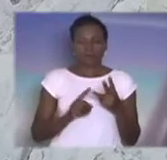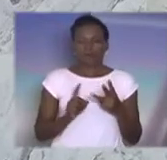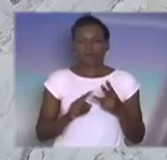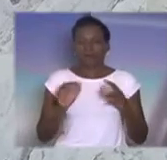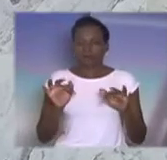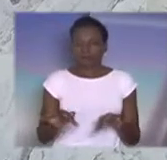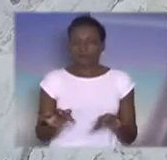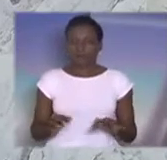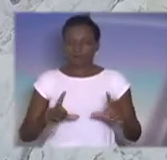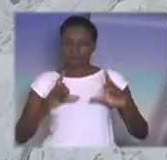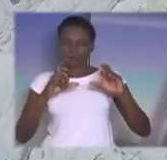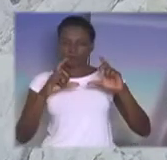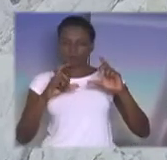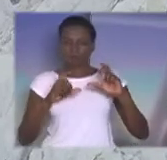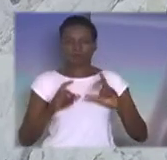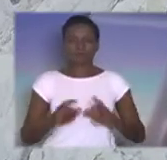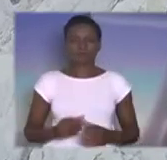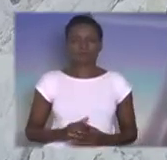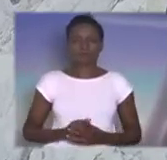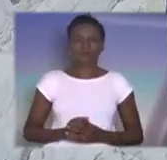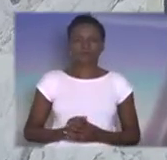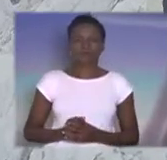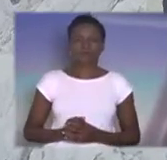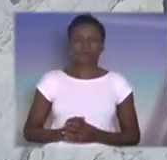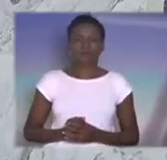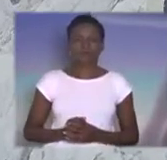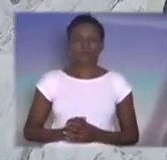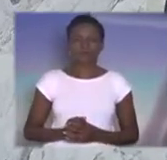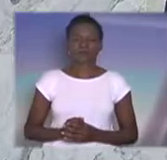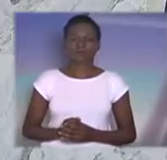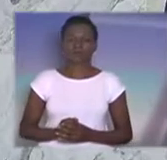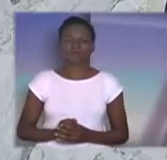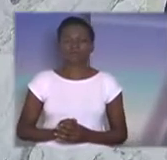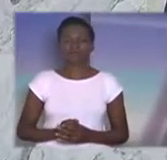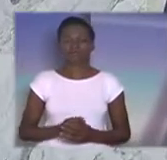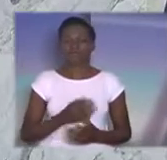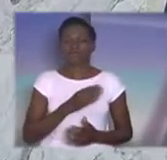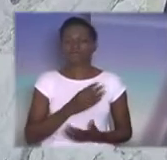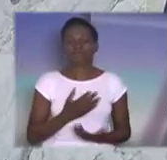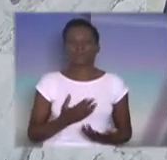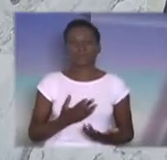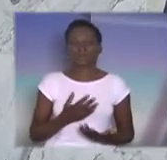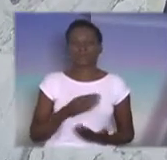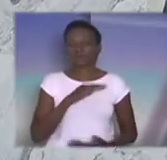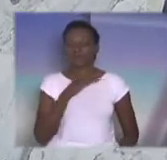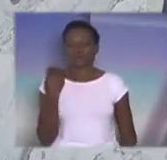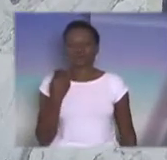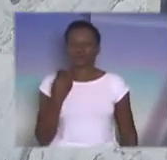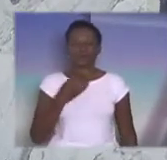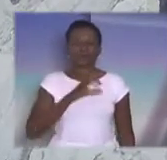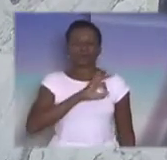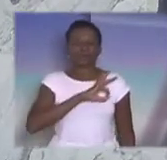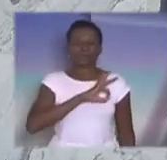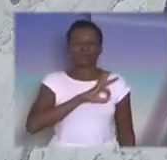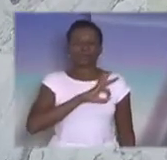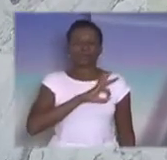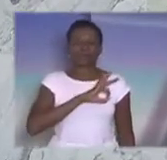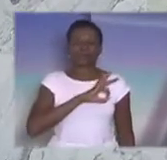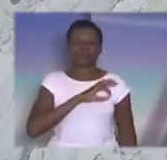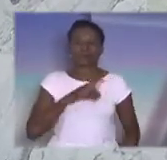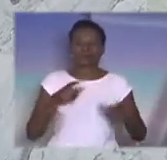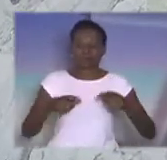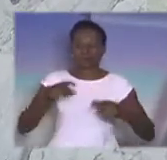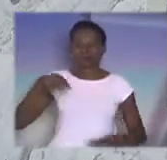coloca a última foto nossa, por favor, foi a fatalidade na morte de um policial militar do Mato